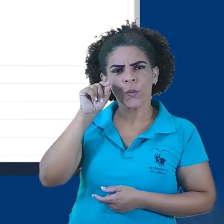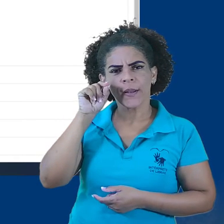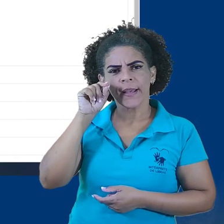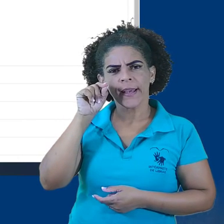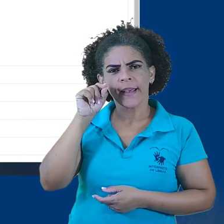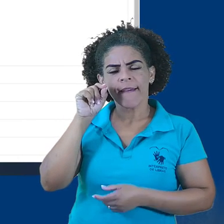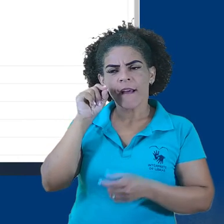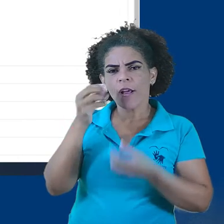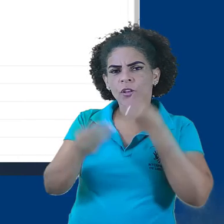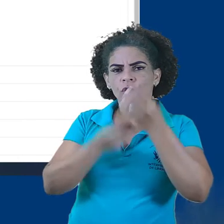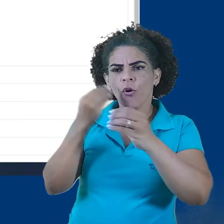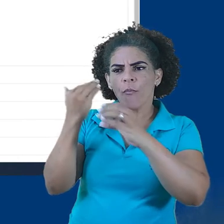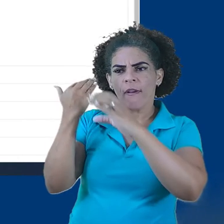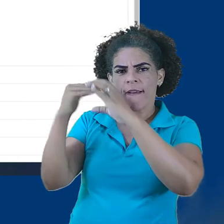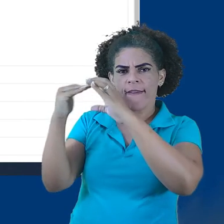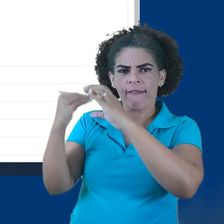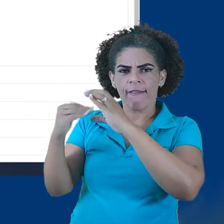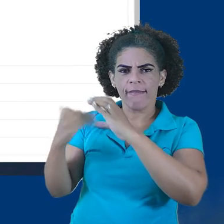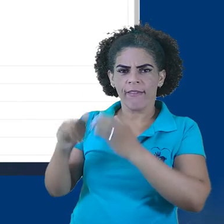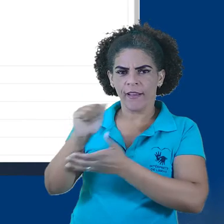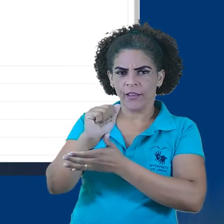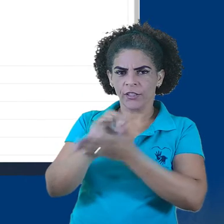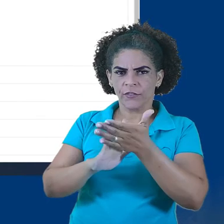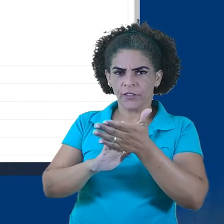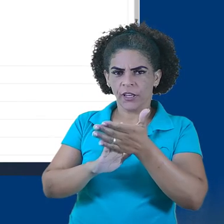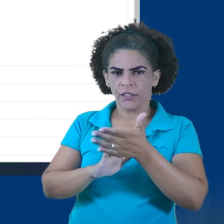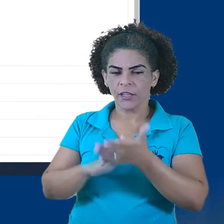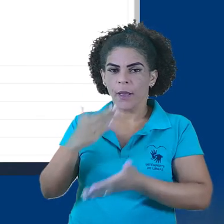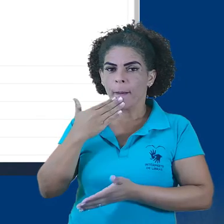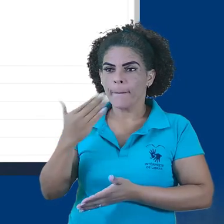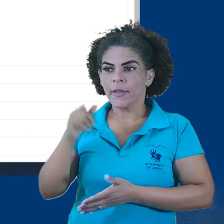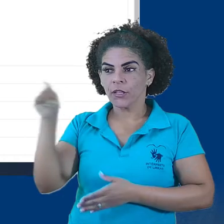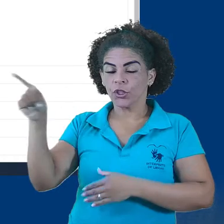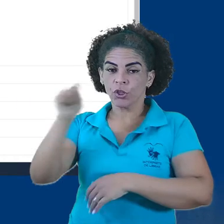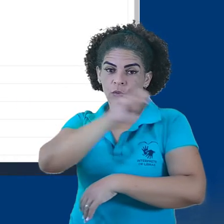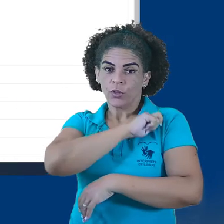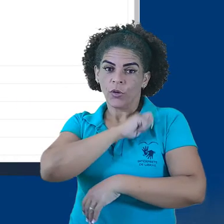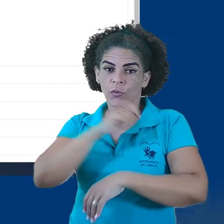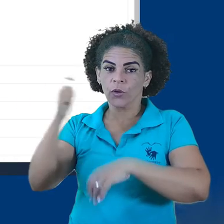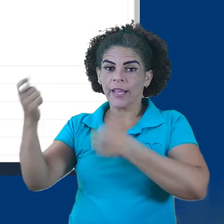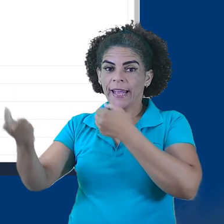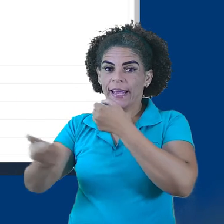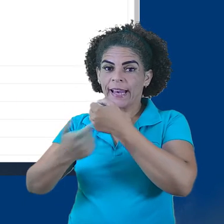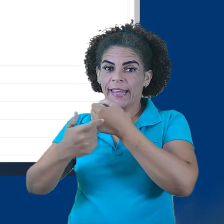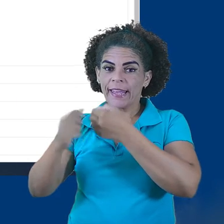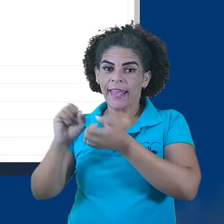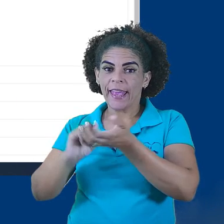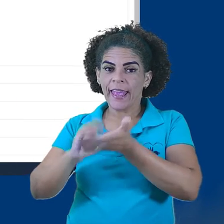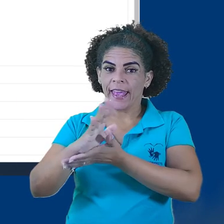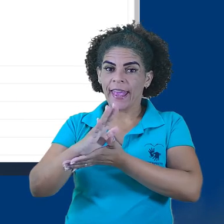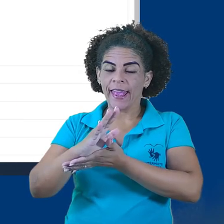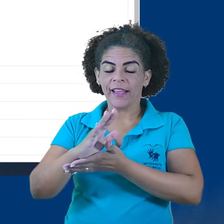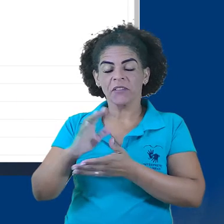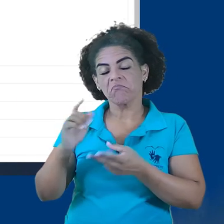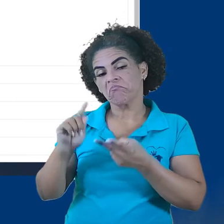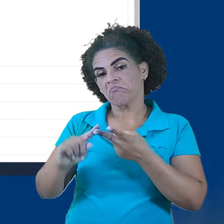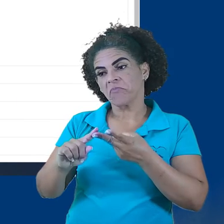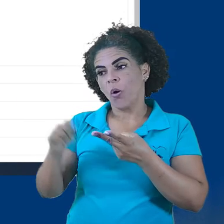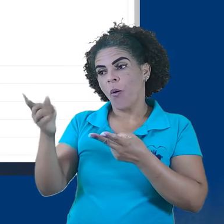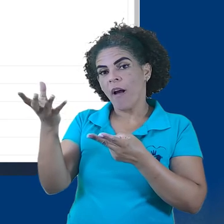escolher opções sobre o envio das tarefas. Podemos exigir que os estudantes cliquem no botão de enviar.